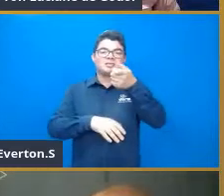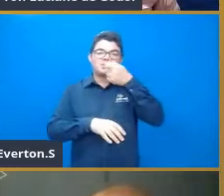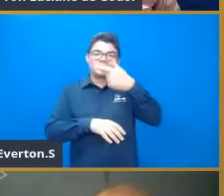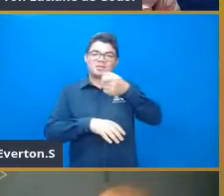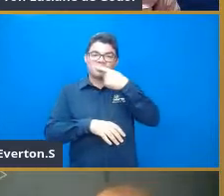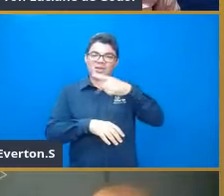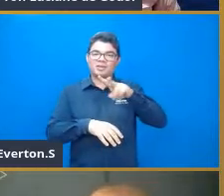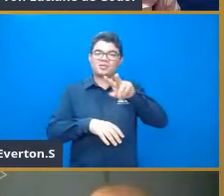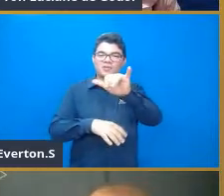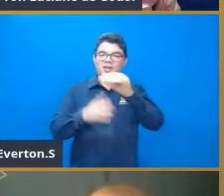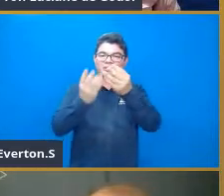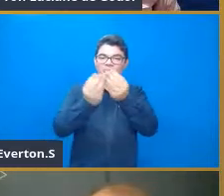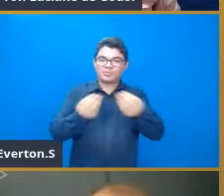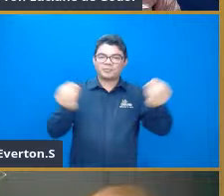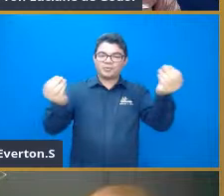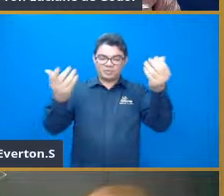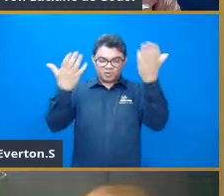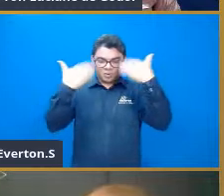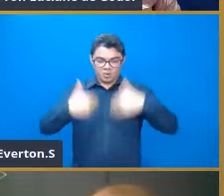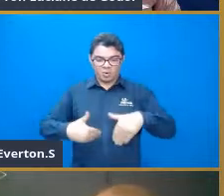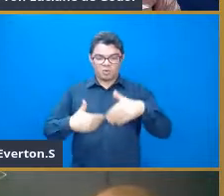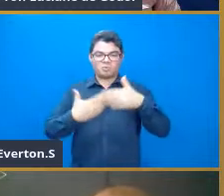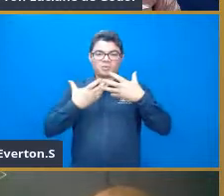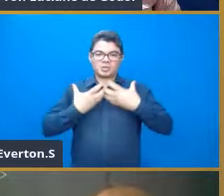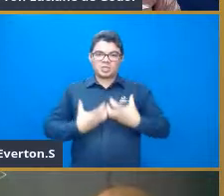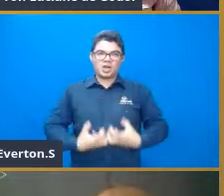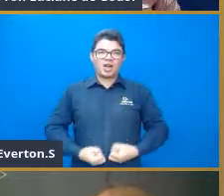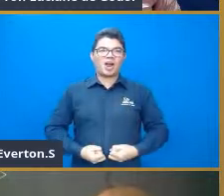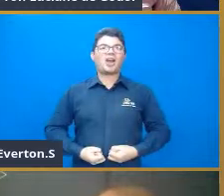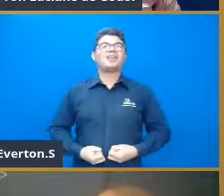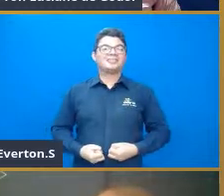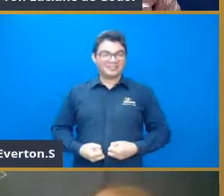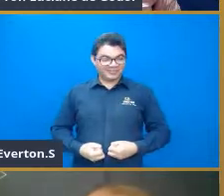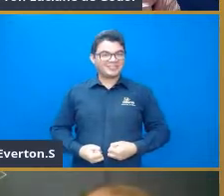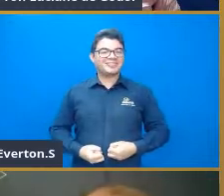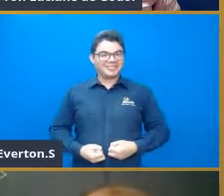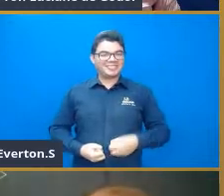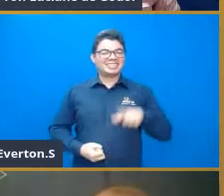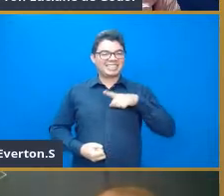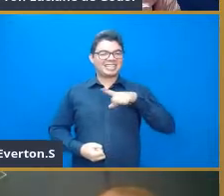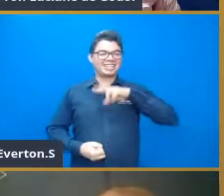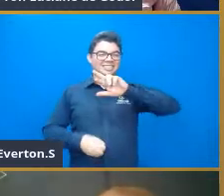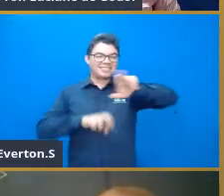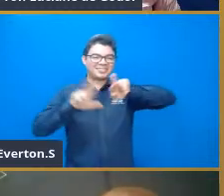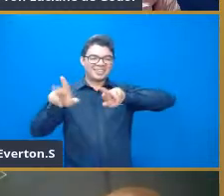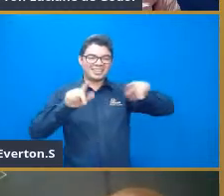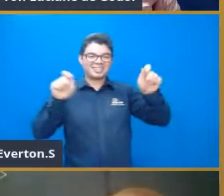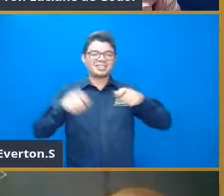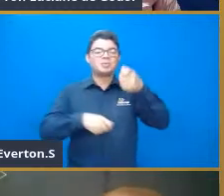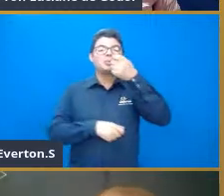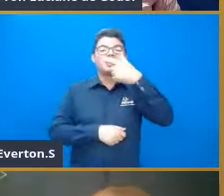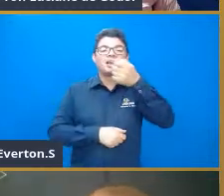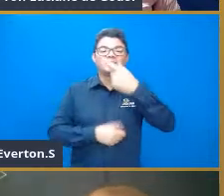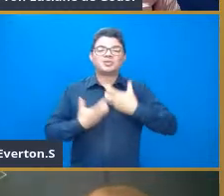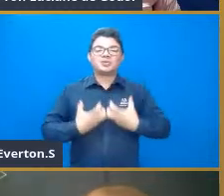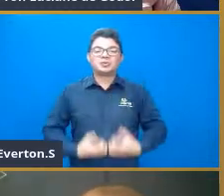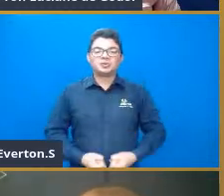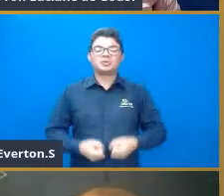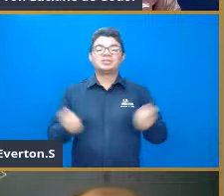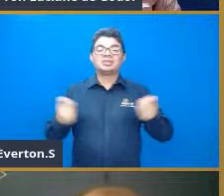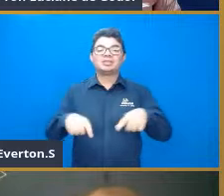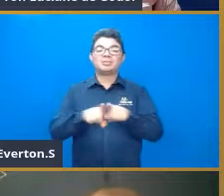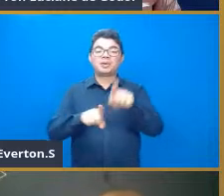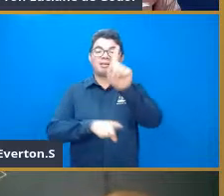desintegrando à medida que o organismo vai absorvendo os miligramas, os componentes do medicamento. Então, sim, são aplicações